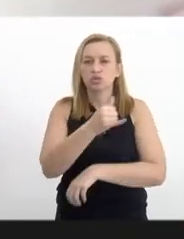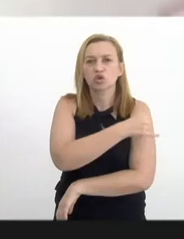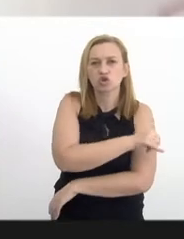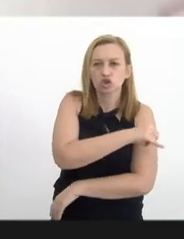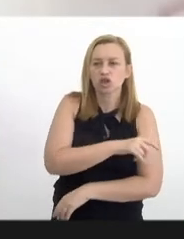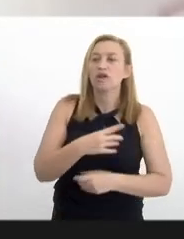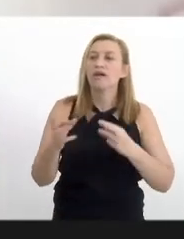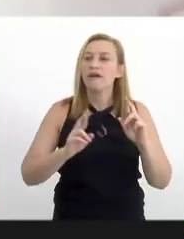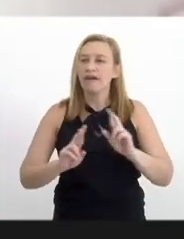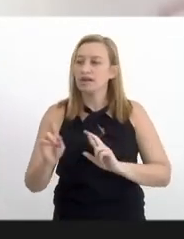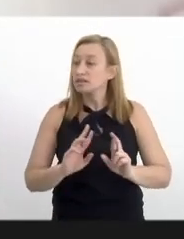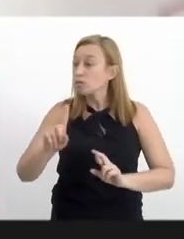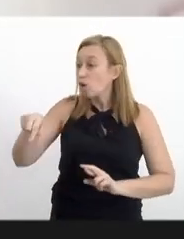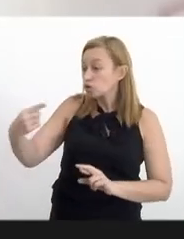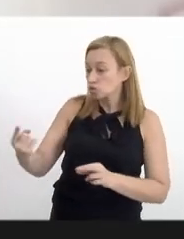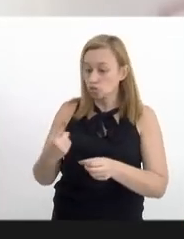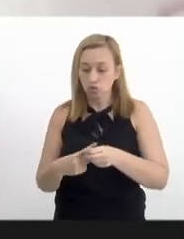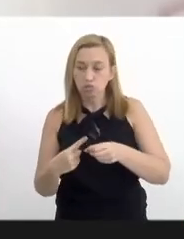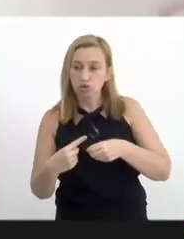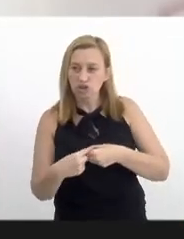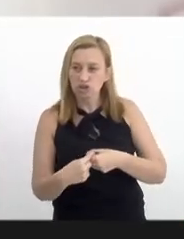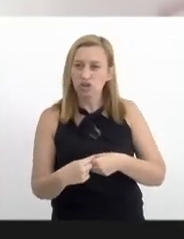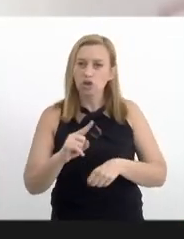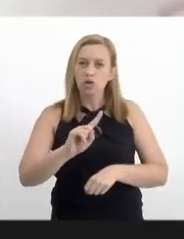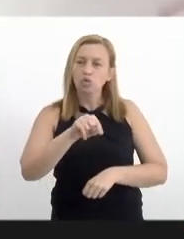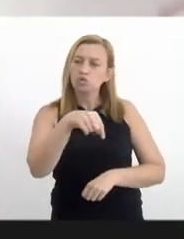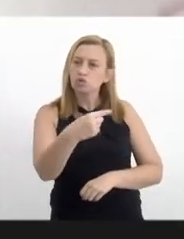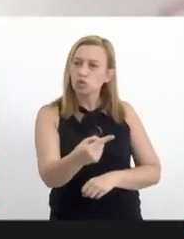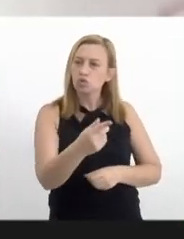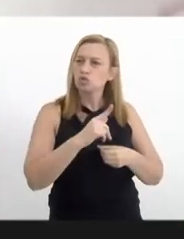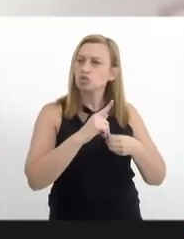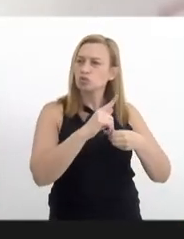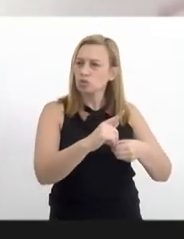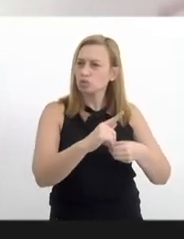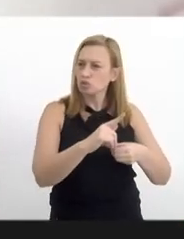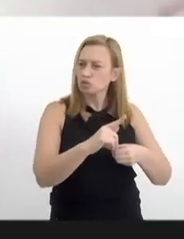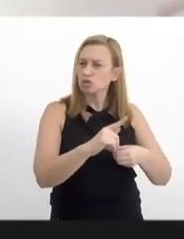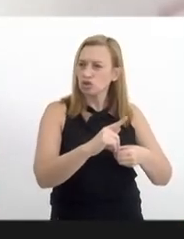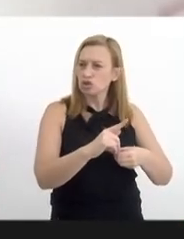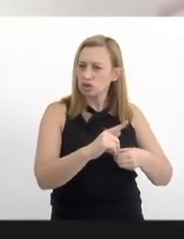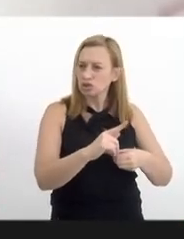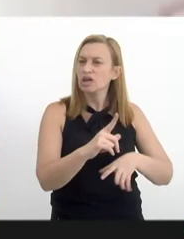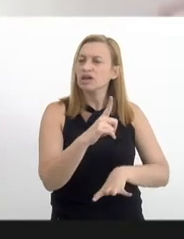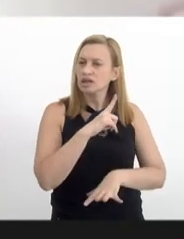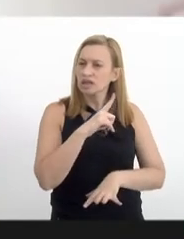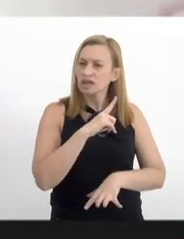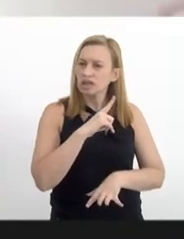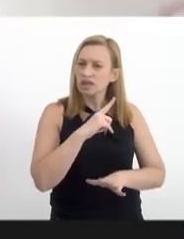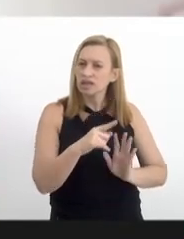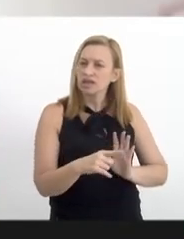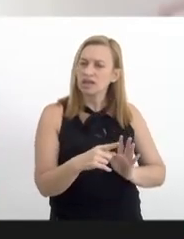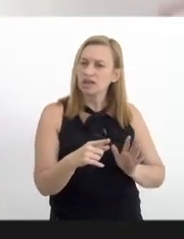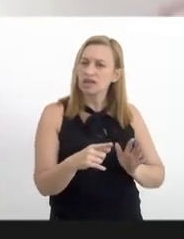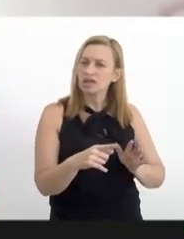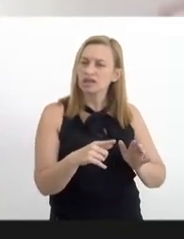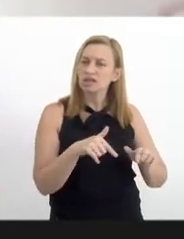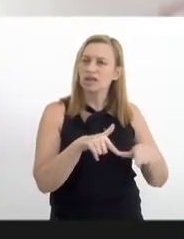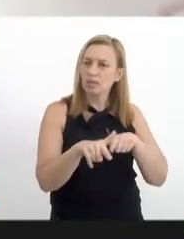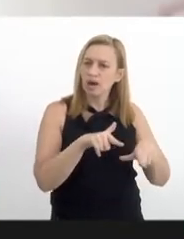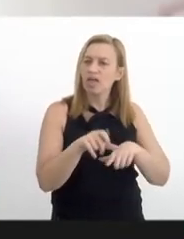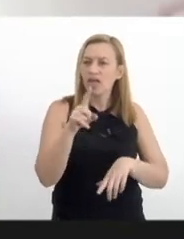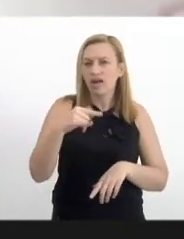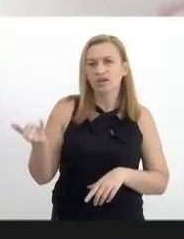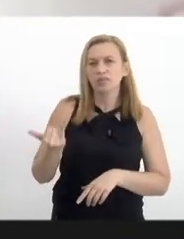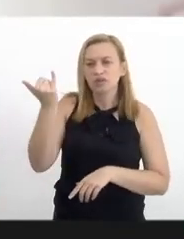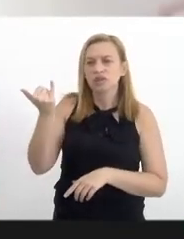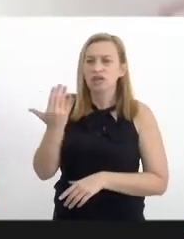Em relação aos outros municípios, os outros, são outros promotores que têm essa atribuição, então por isso é importante